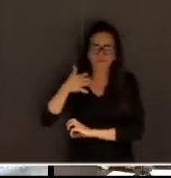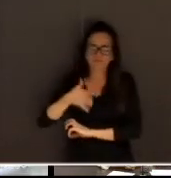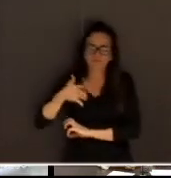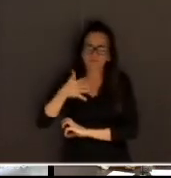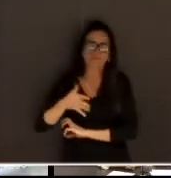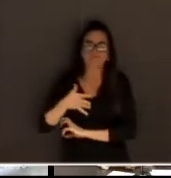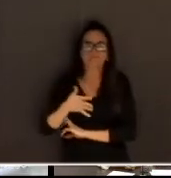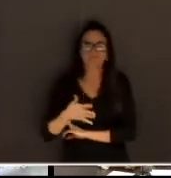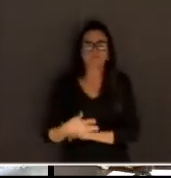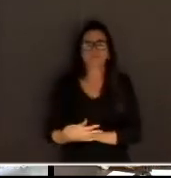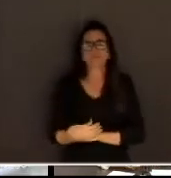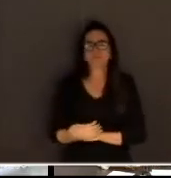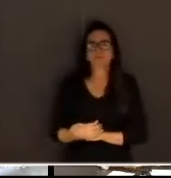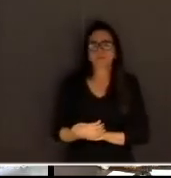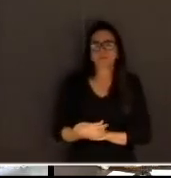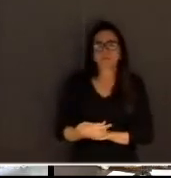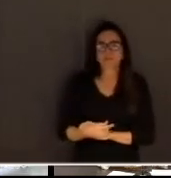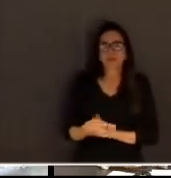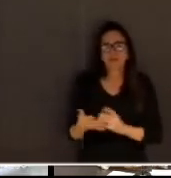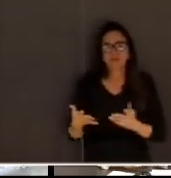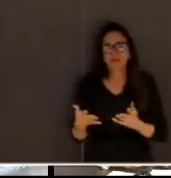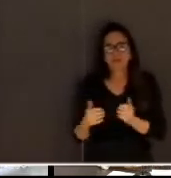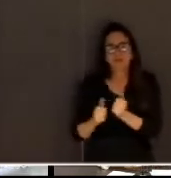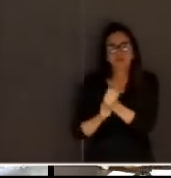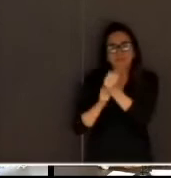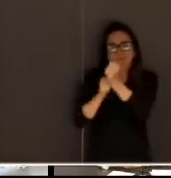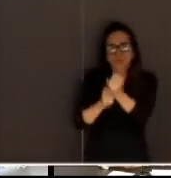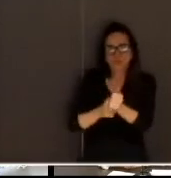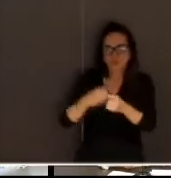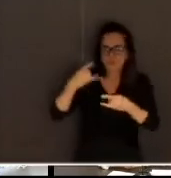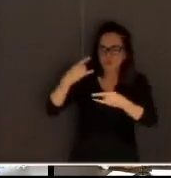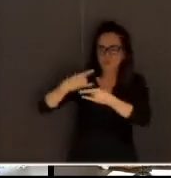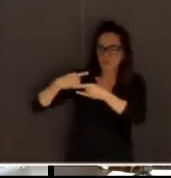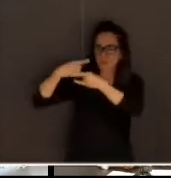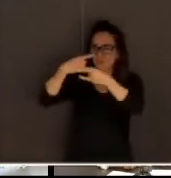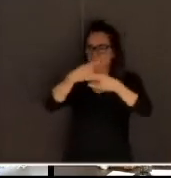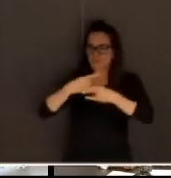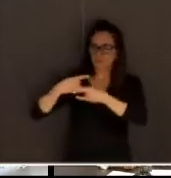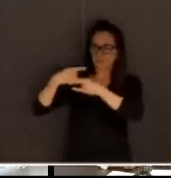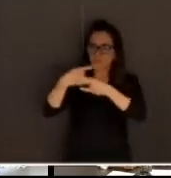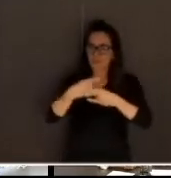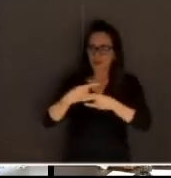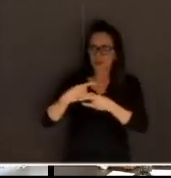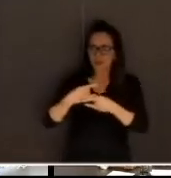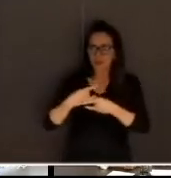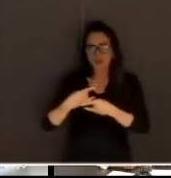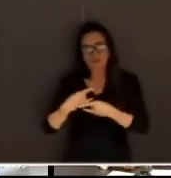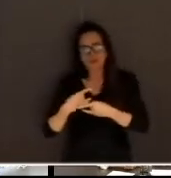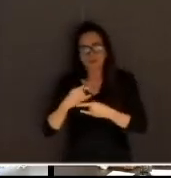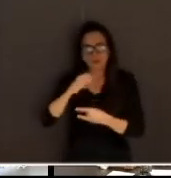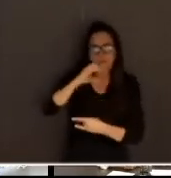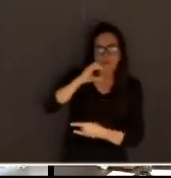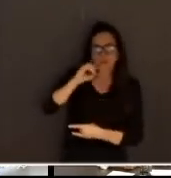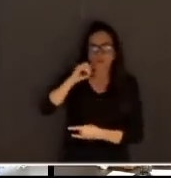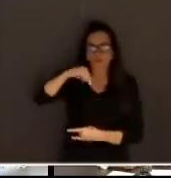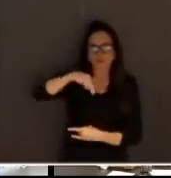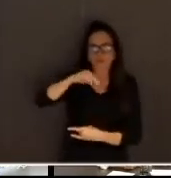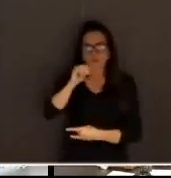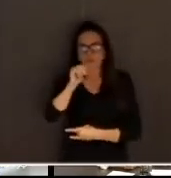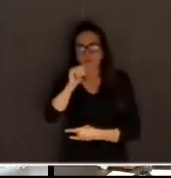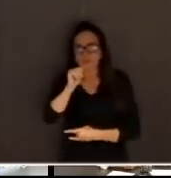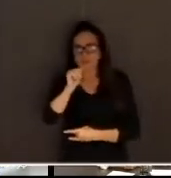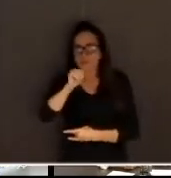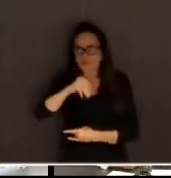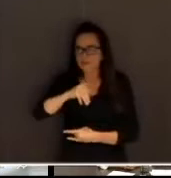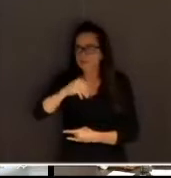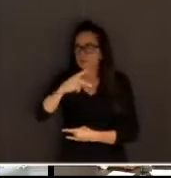que, por sinal, acompanhei uma live pela CONAMP de vocês também há poucos dias, os dois